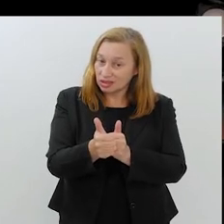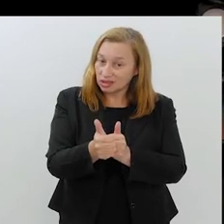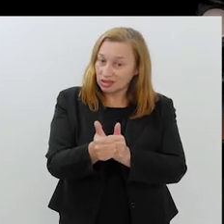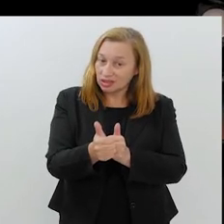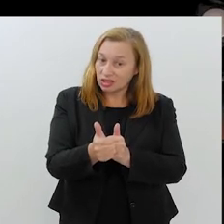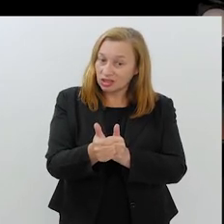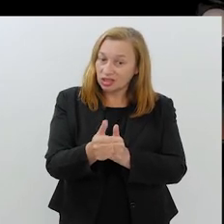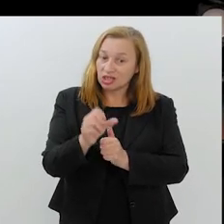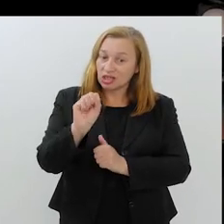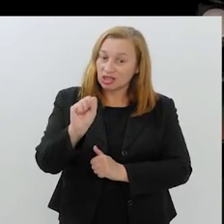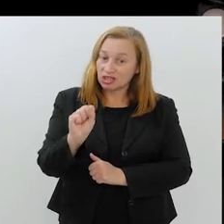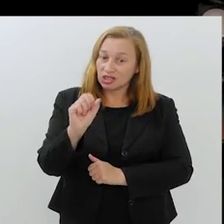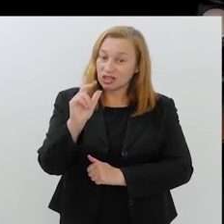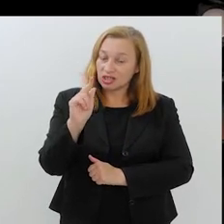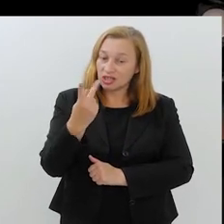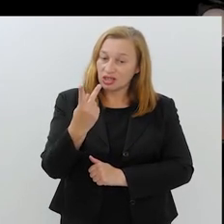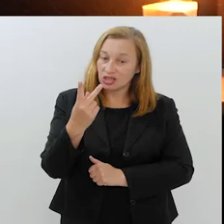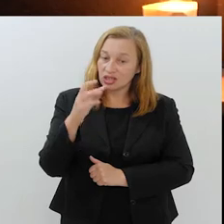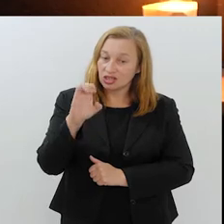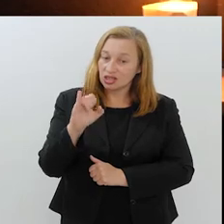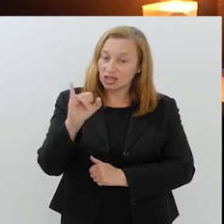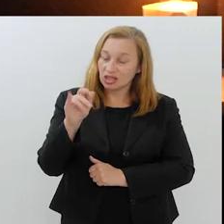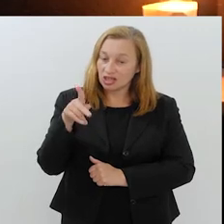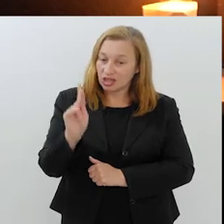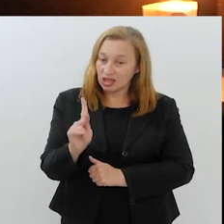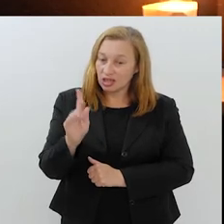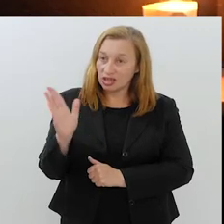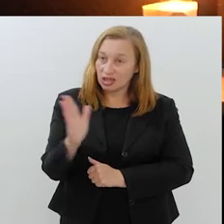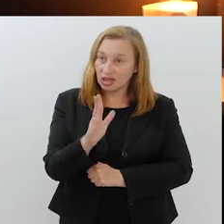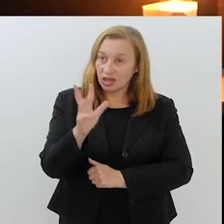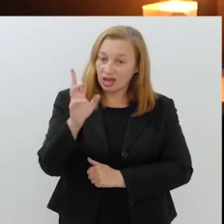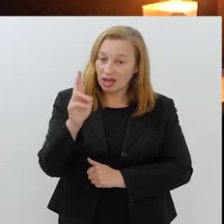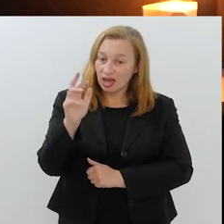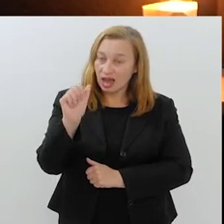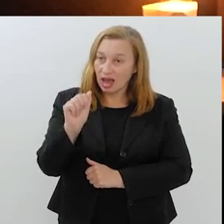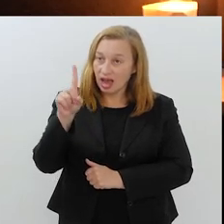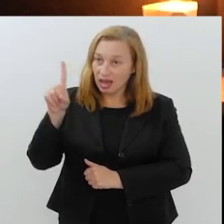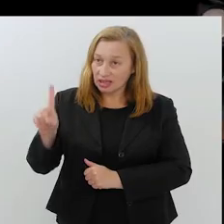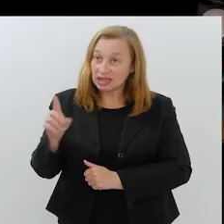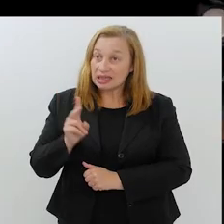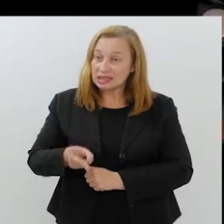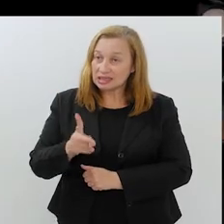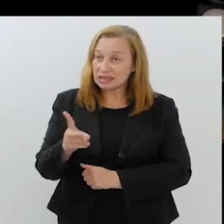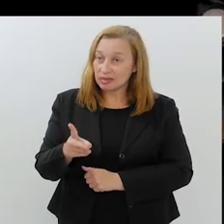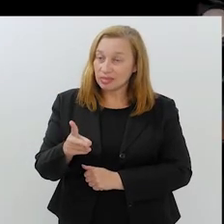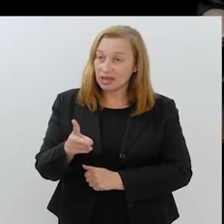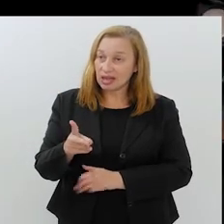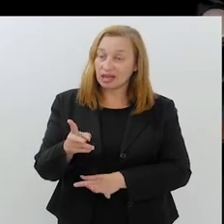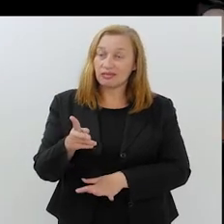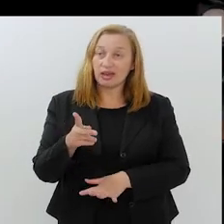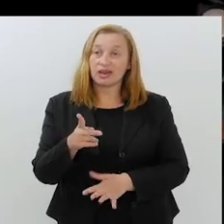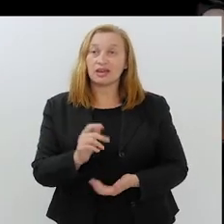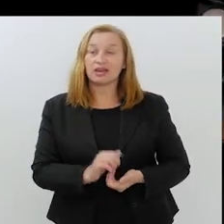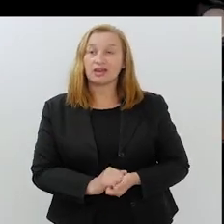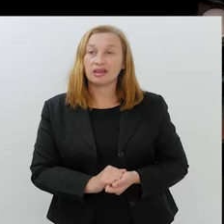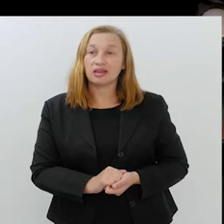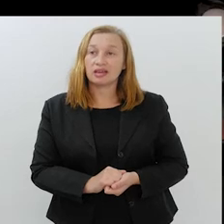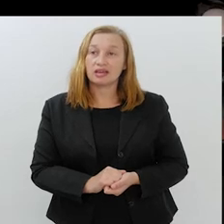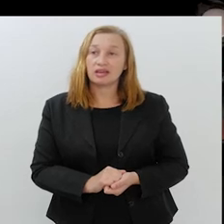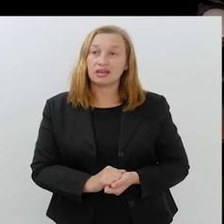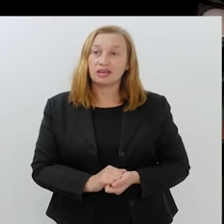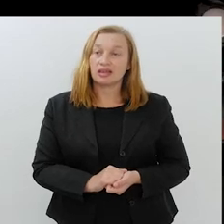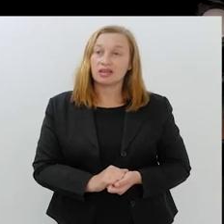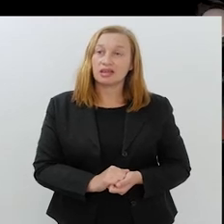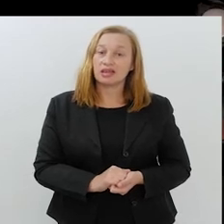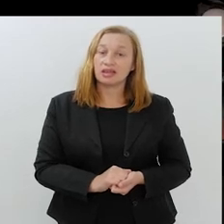seguidora do Sheik Gerhard, eu botei, inclusive, lembrete. Então, toda vez que ele vai fazer, que ele solta